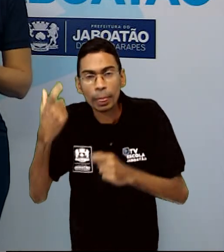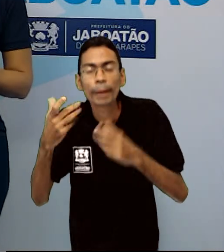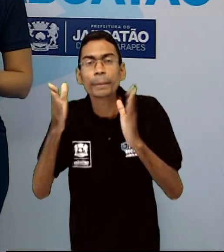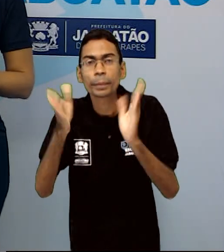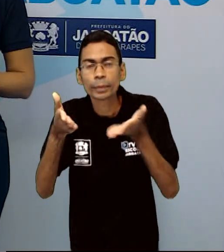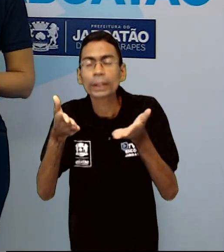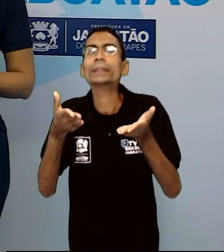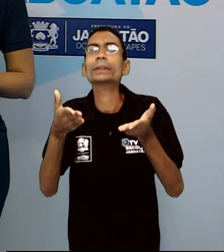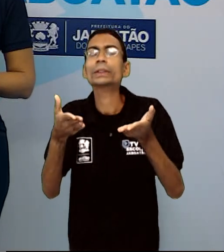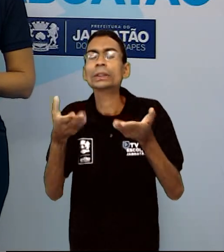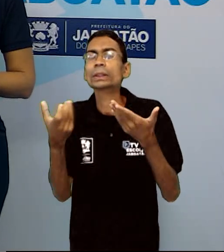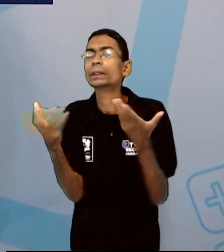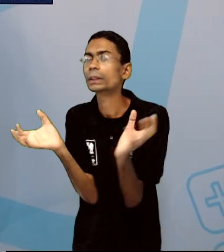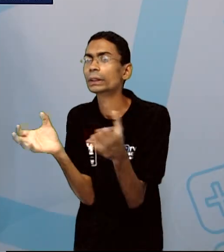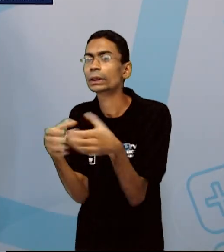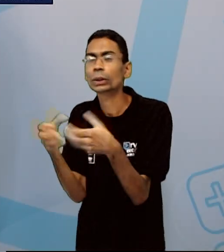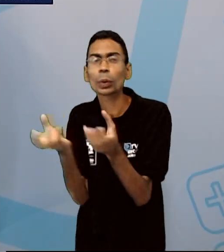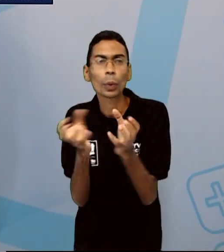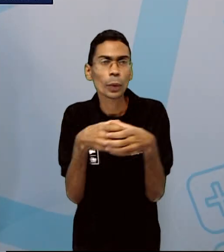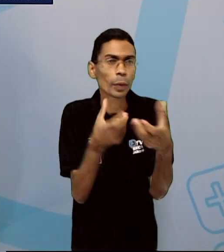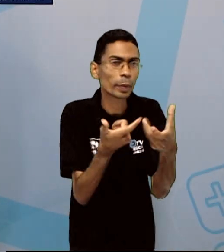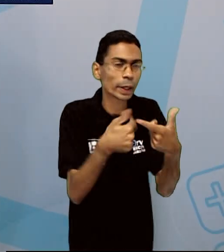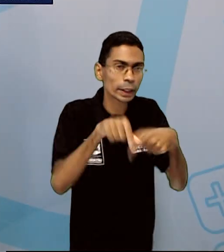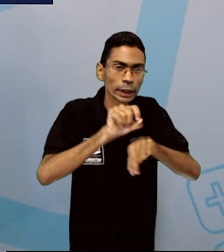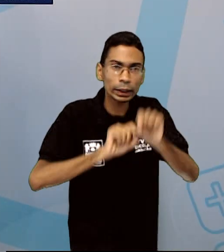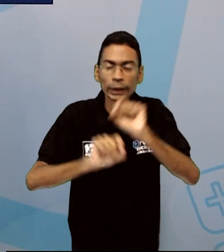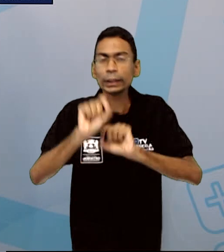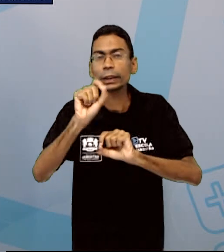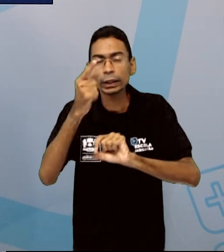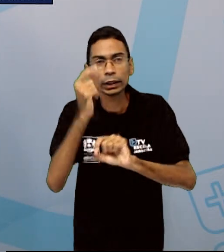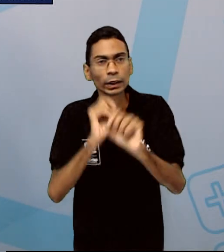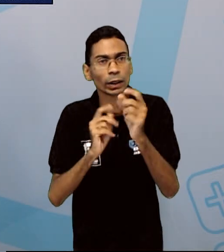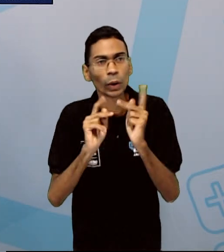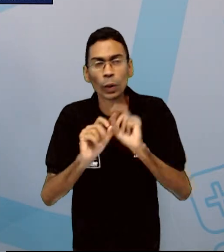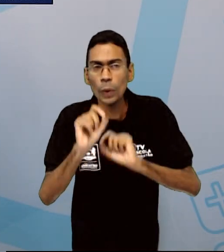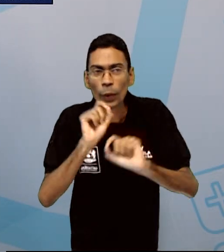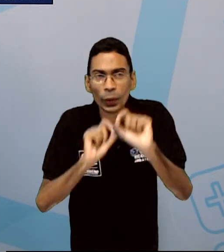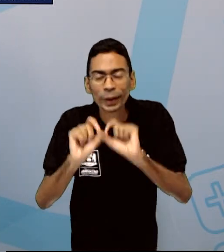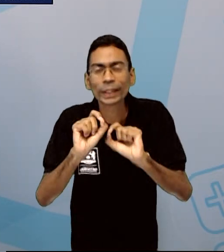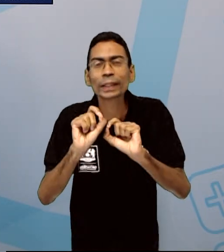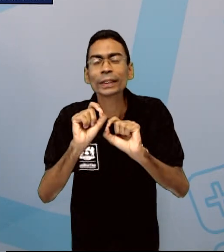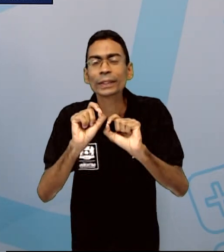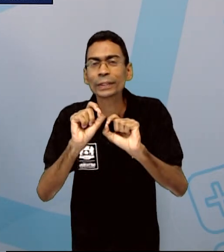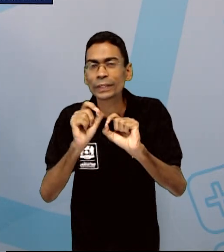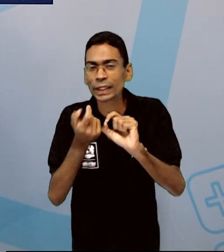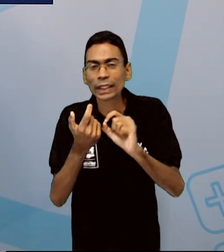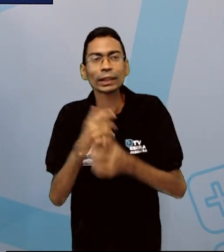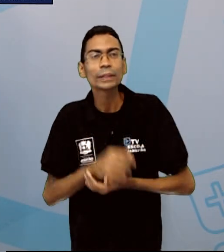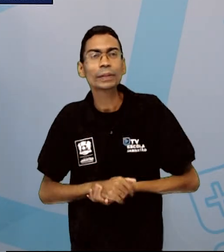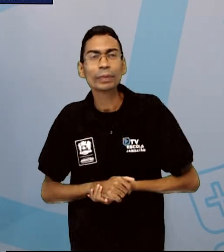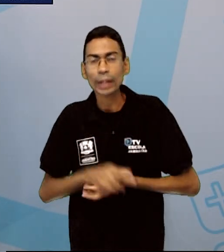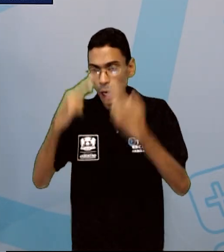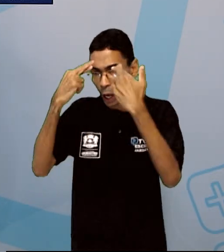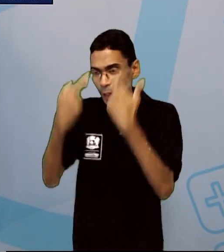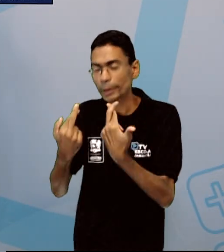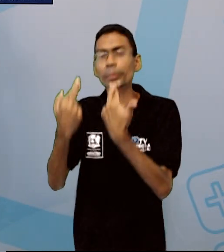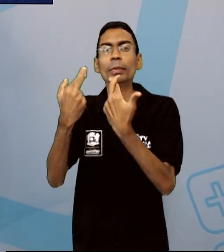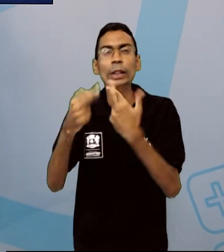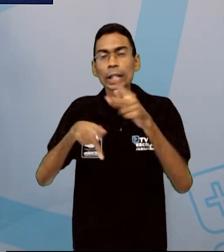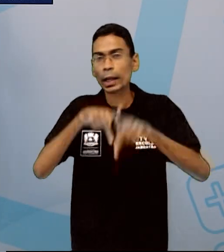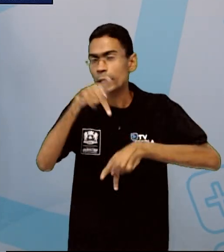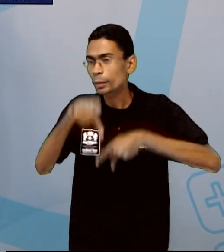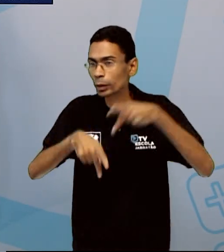O respeito à diversidade é também uma forma de promover a inclusão das pessoas em determinado grupo